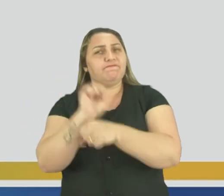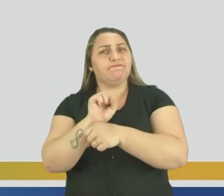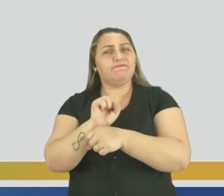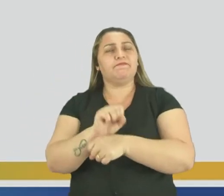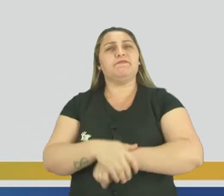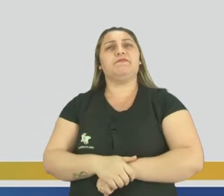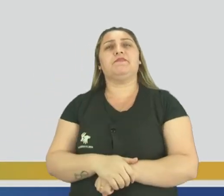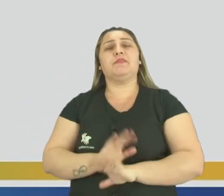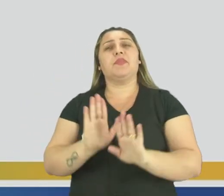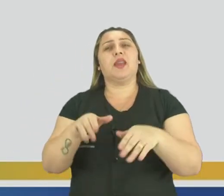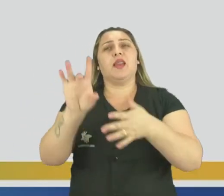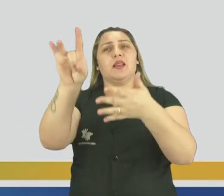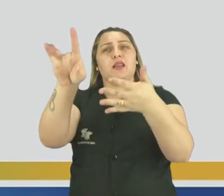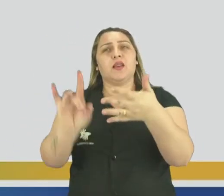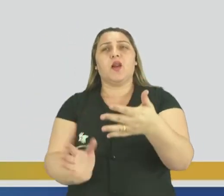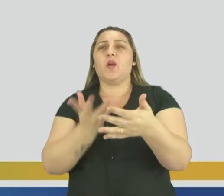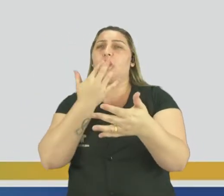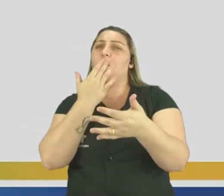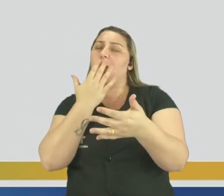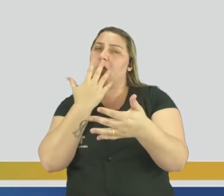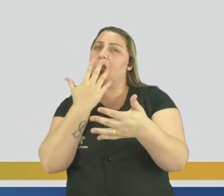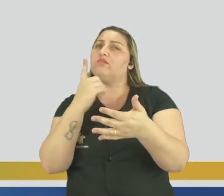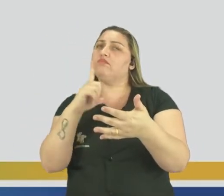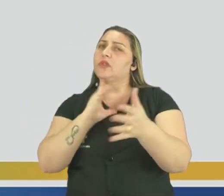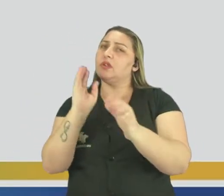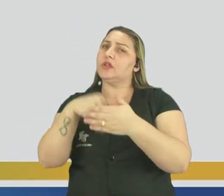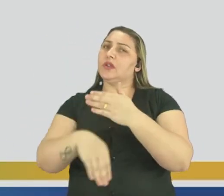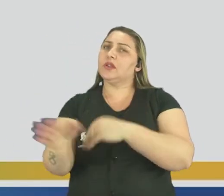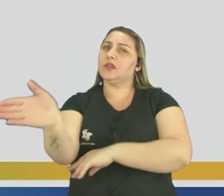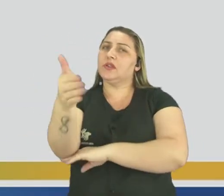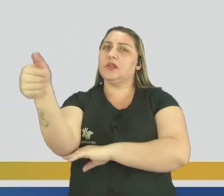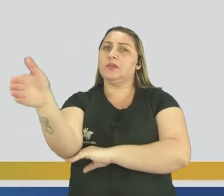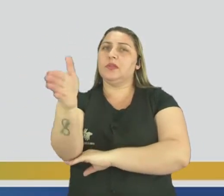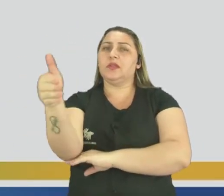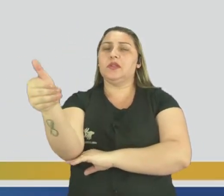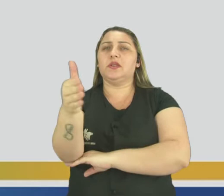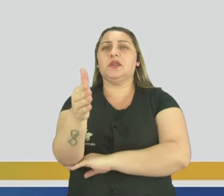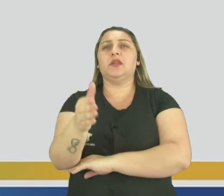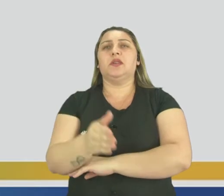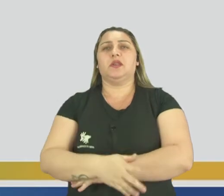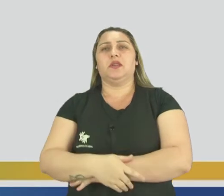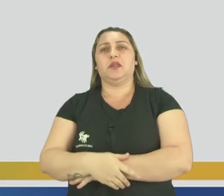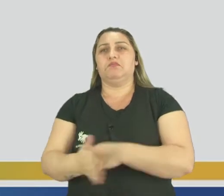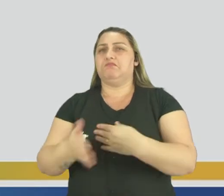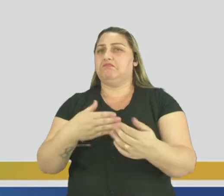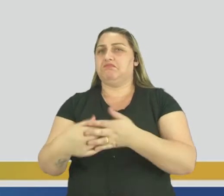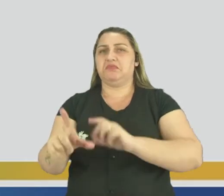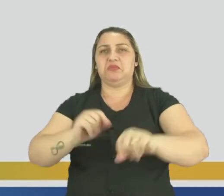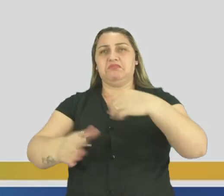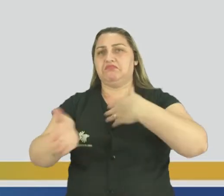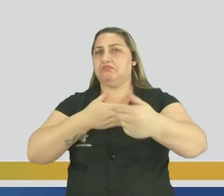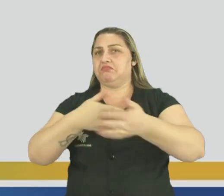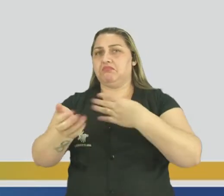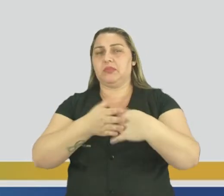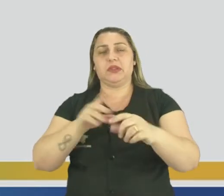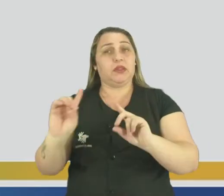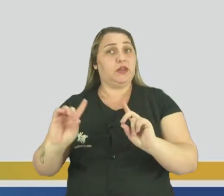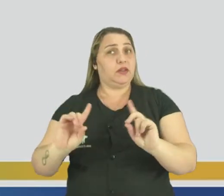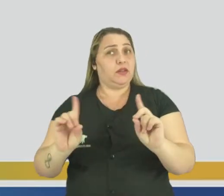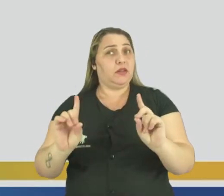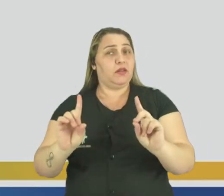Cada parte daquela, cada cor, cada situação que tem dentro da bandeira é aleatório? Foi escolhido de qualquer forma?